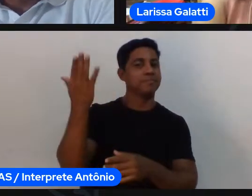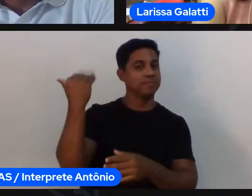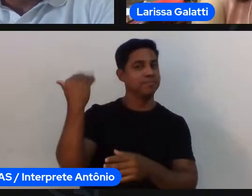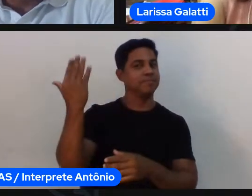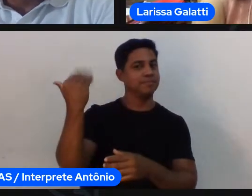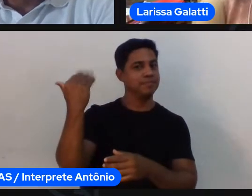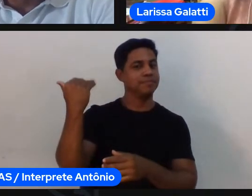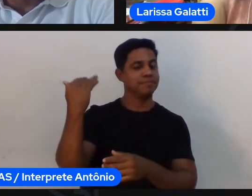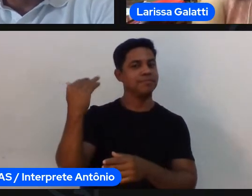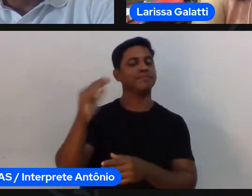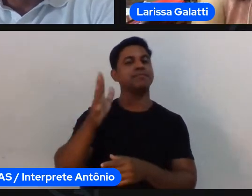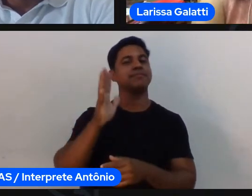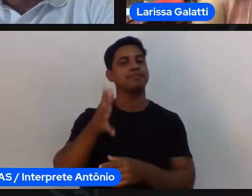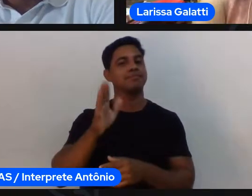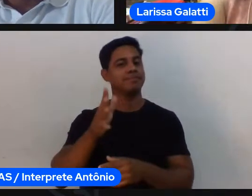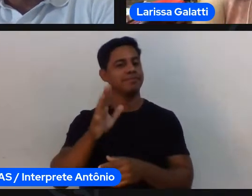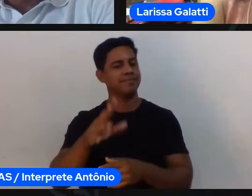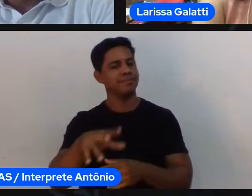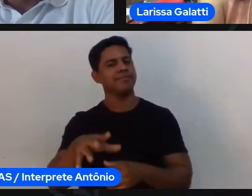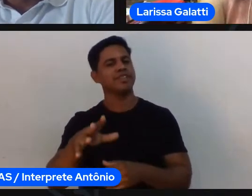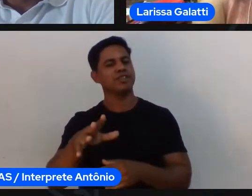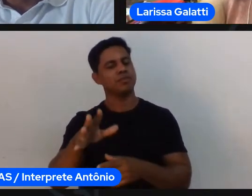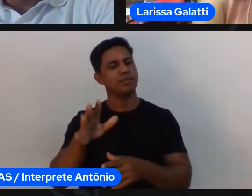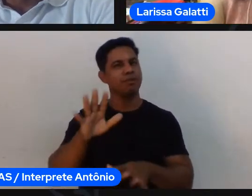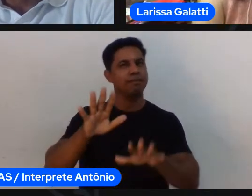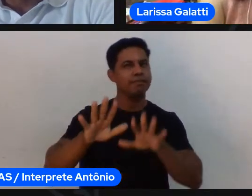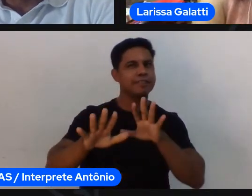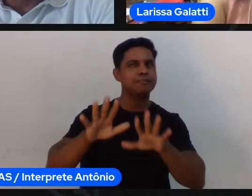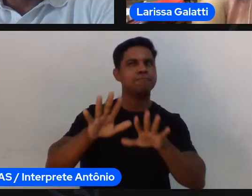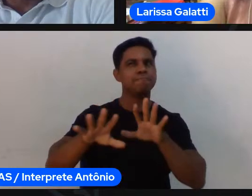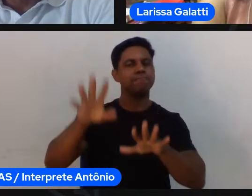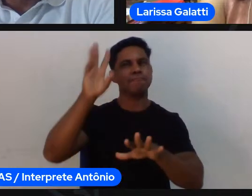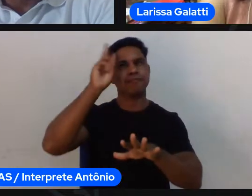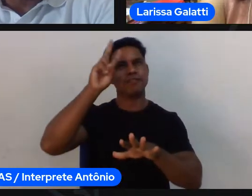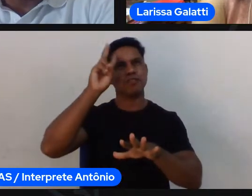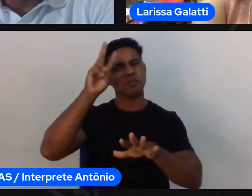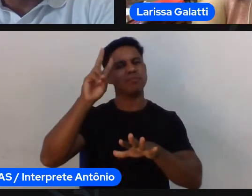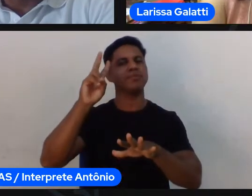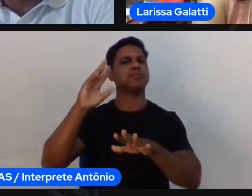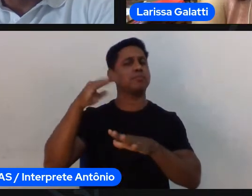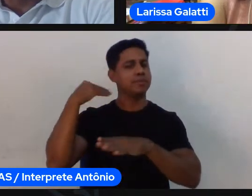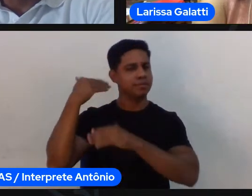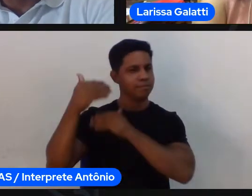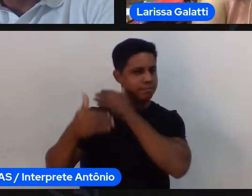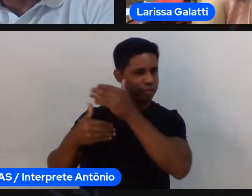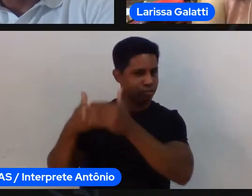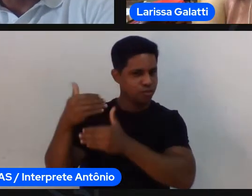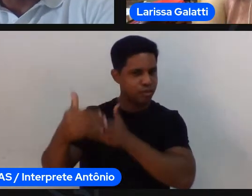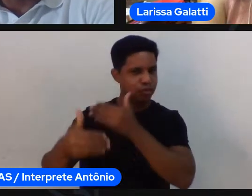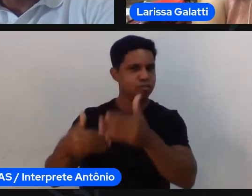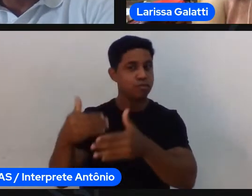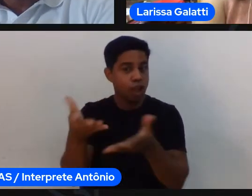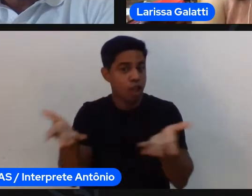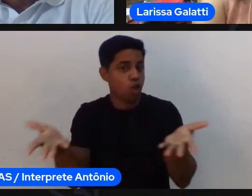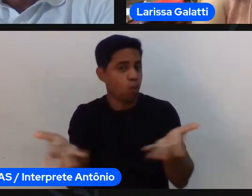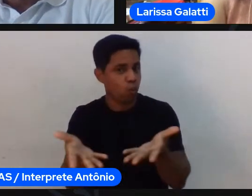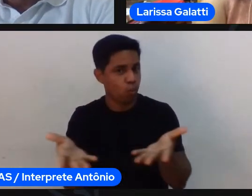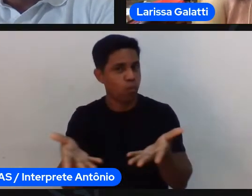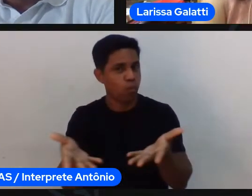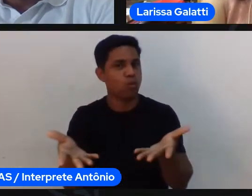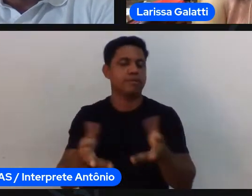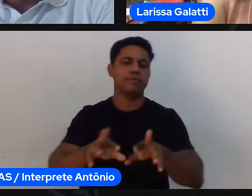já era uma coisa extremamente desenvolvida né e hoje mais do que nunca a gente sabe da validade